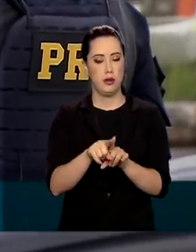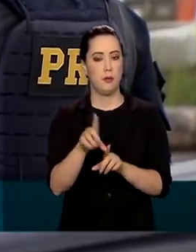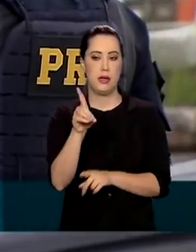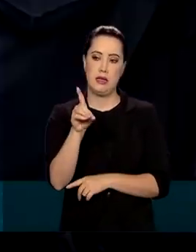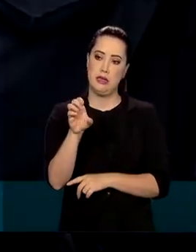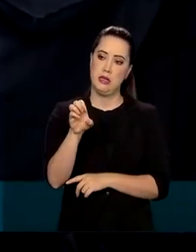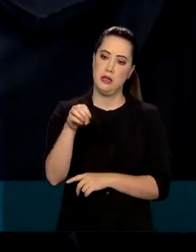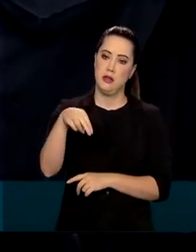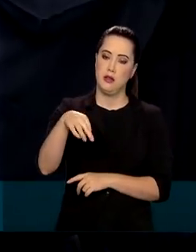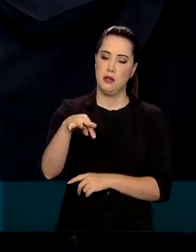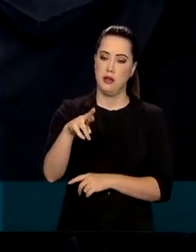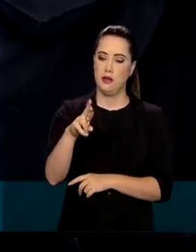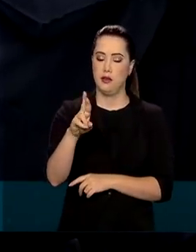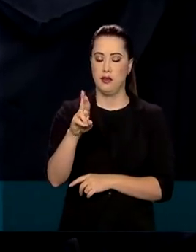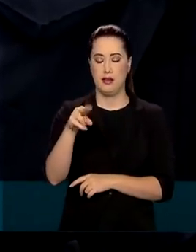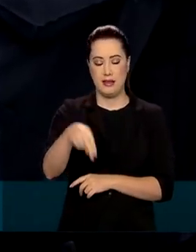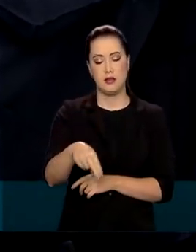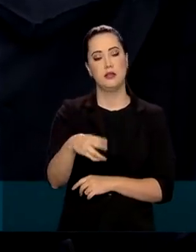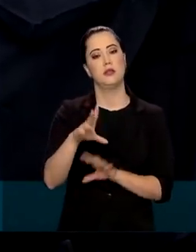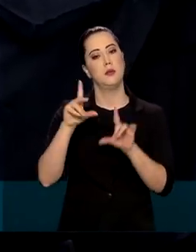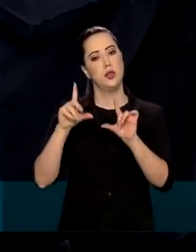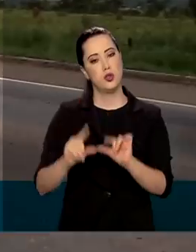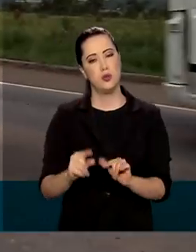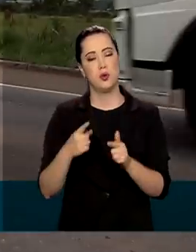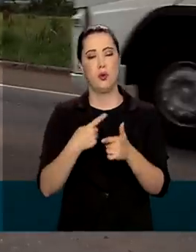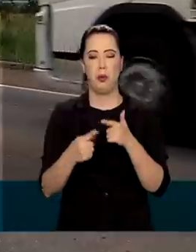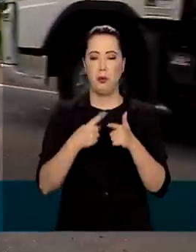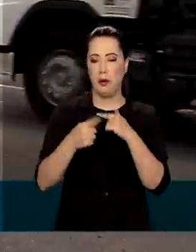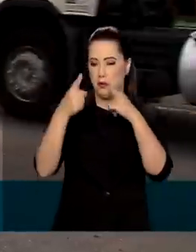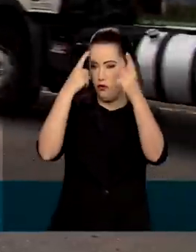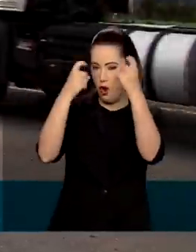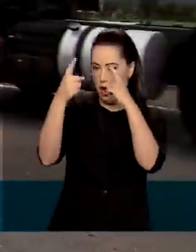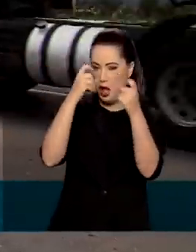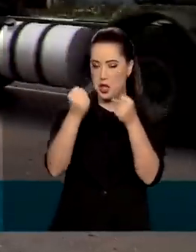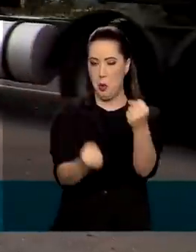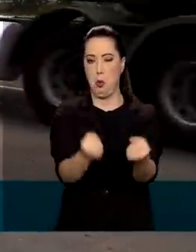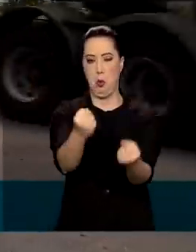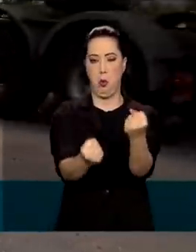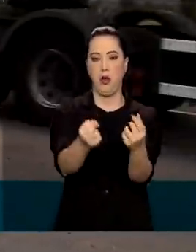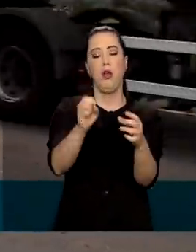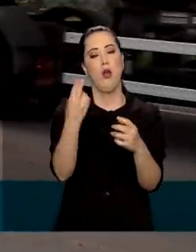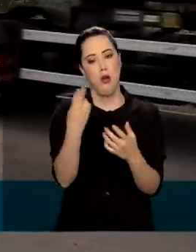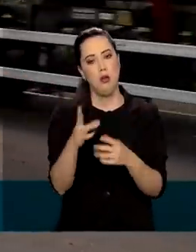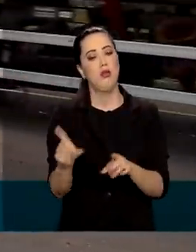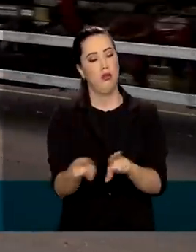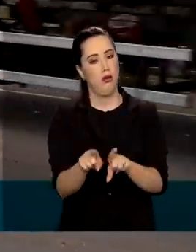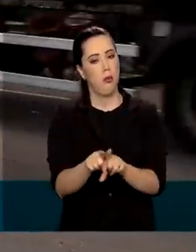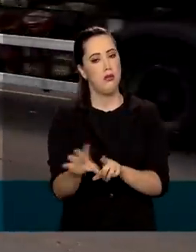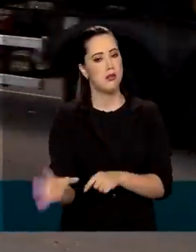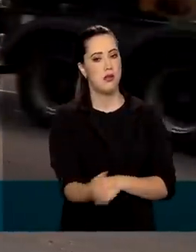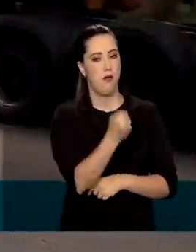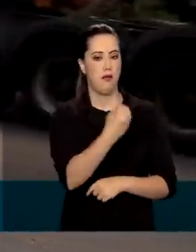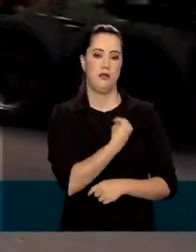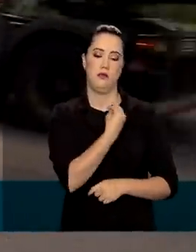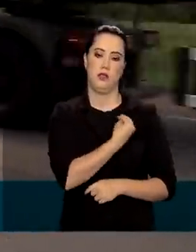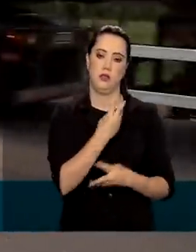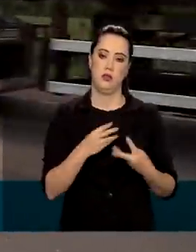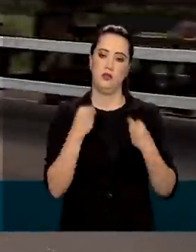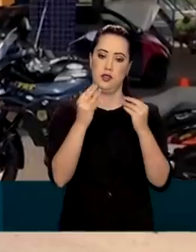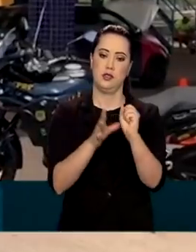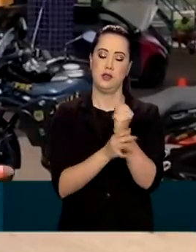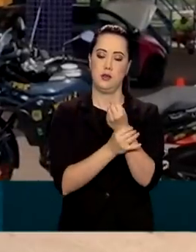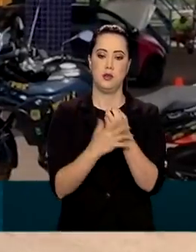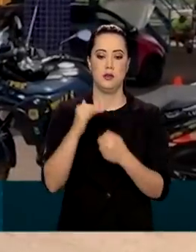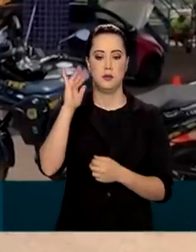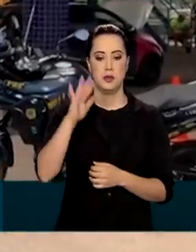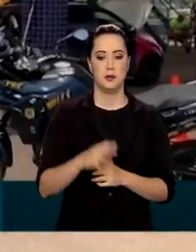reduzir a violência no trânsito, salvar vidas e garantir maior segurança nas estradas que cortam o país.